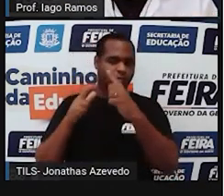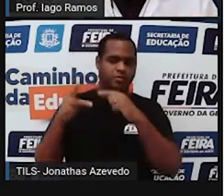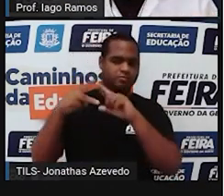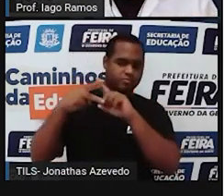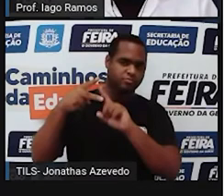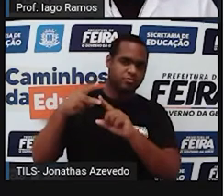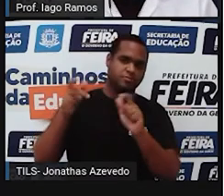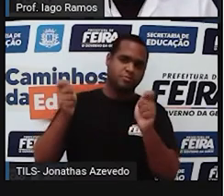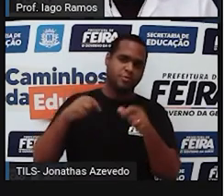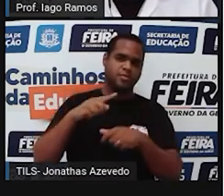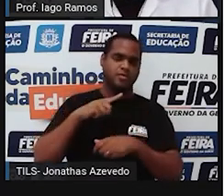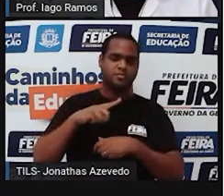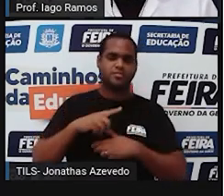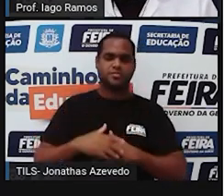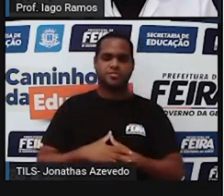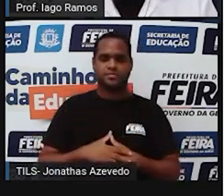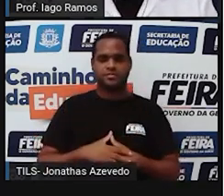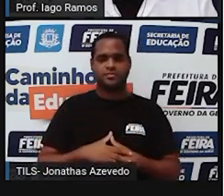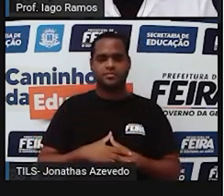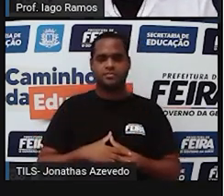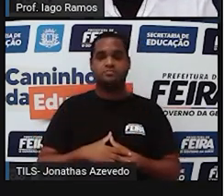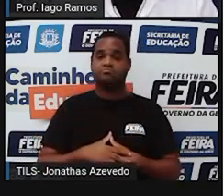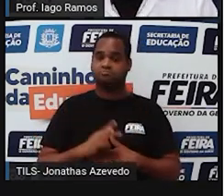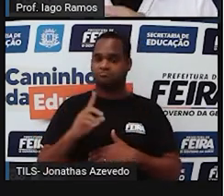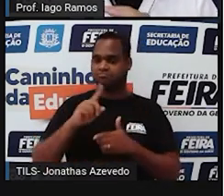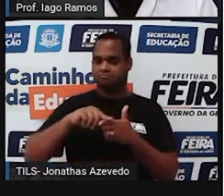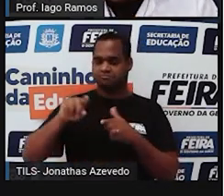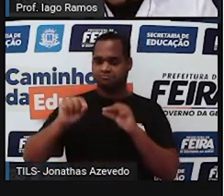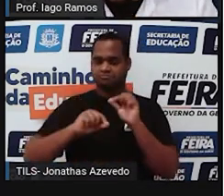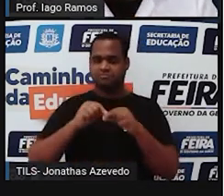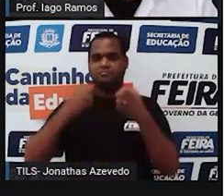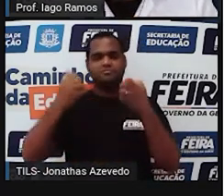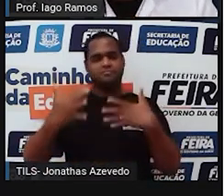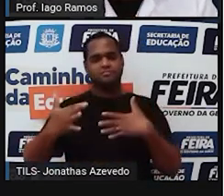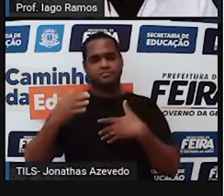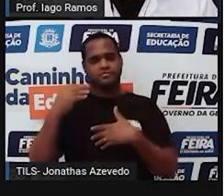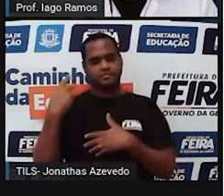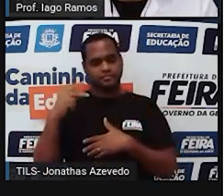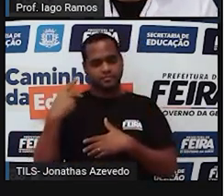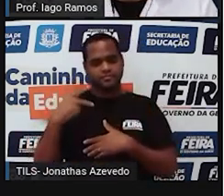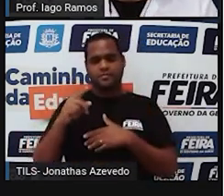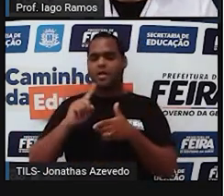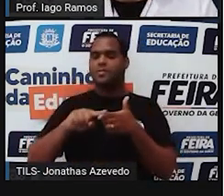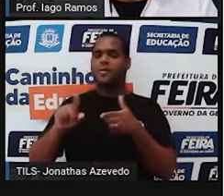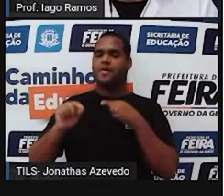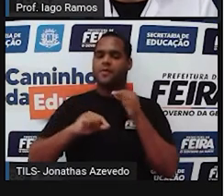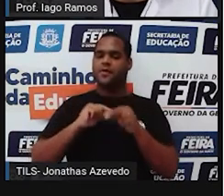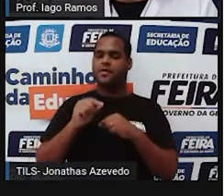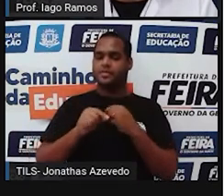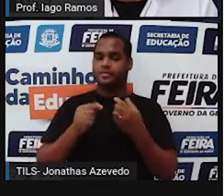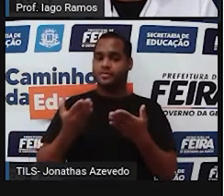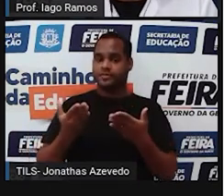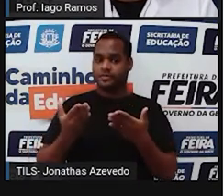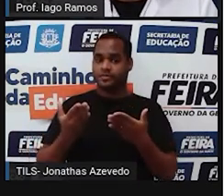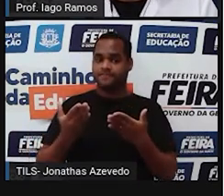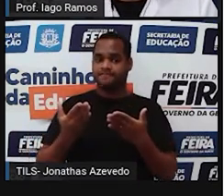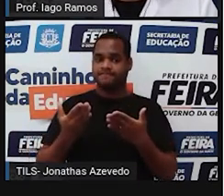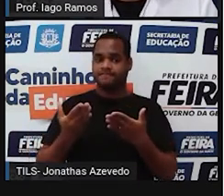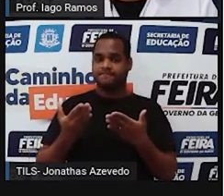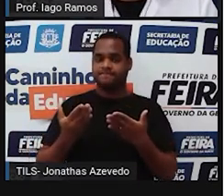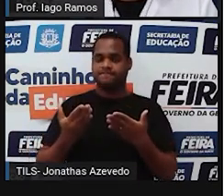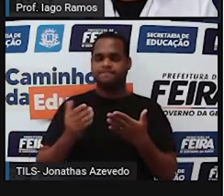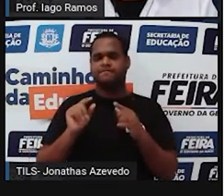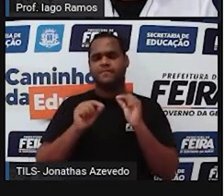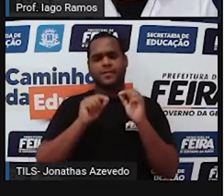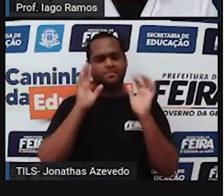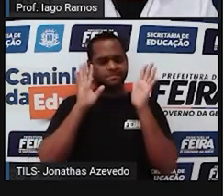cordas tá bom? então esse é o problema então sobre esse problema tá? o que é que a gente